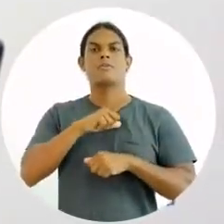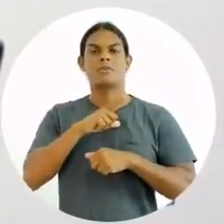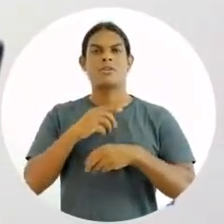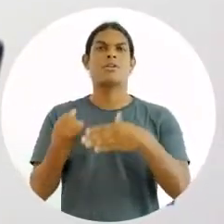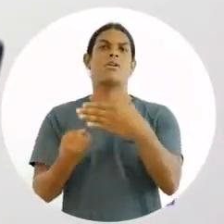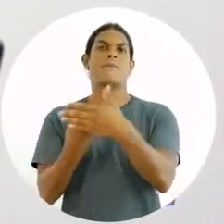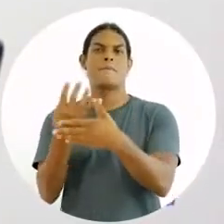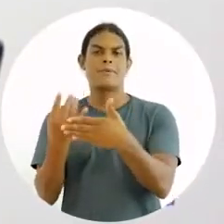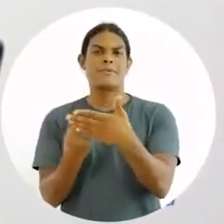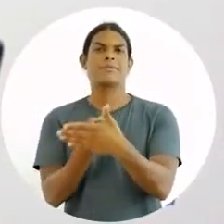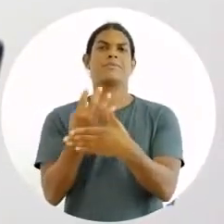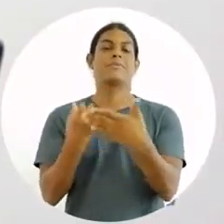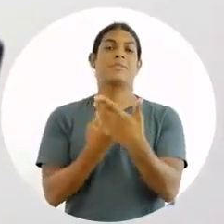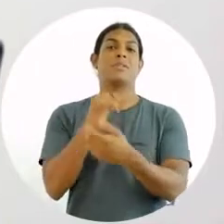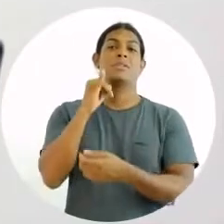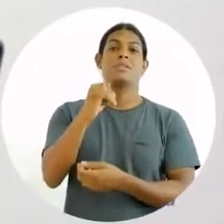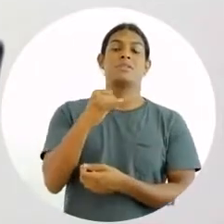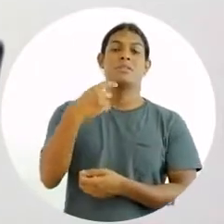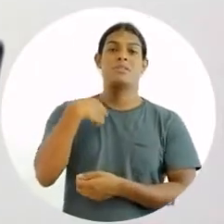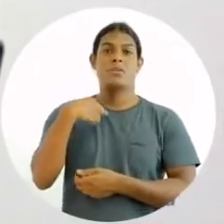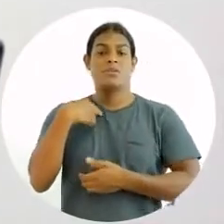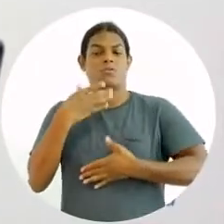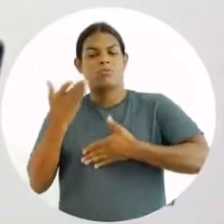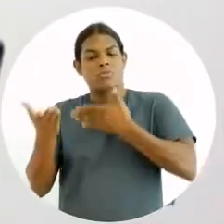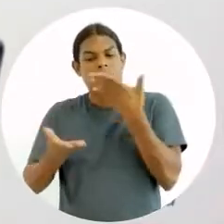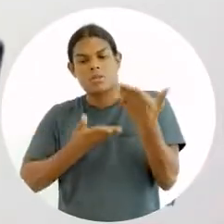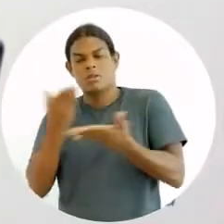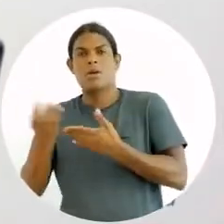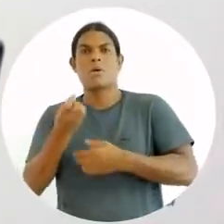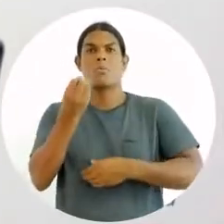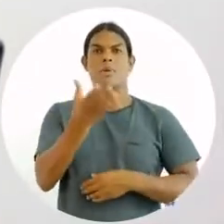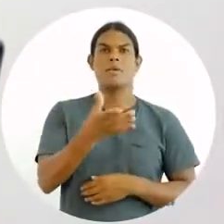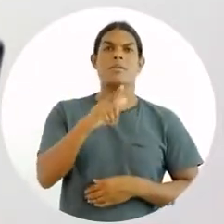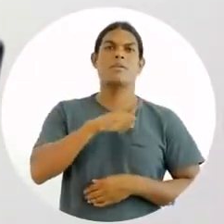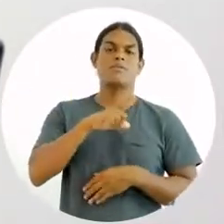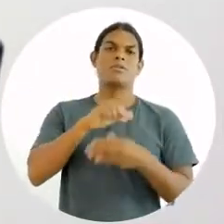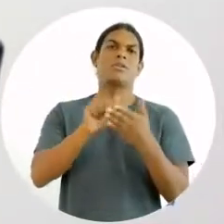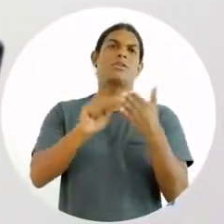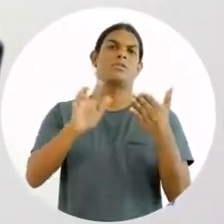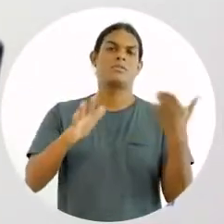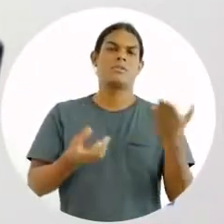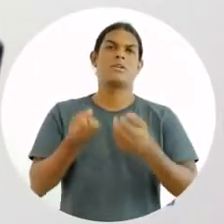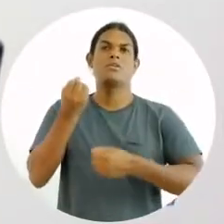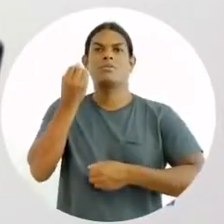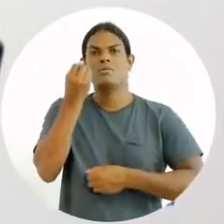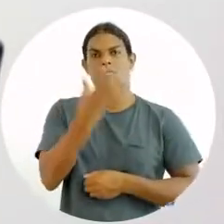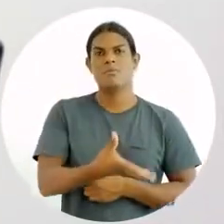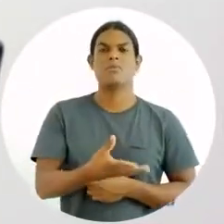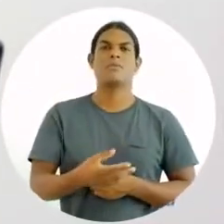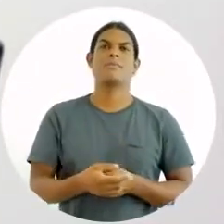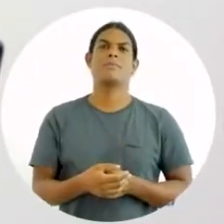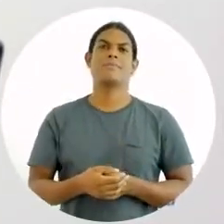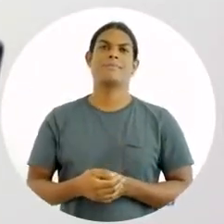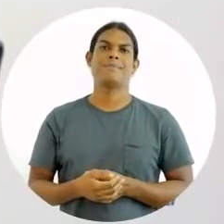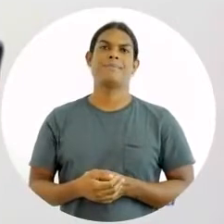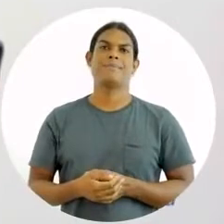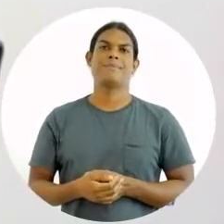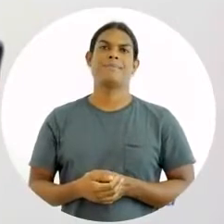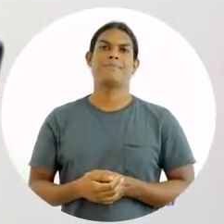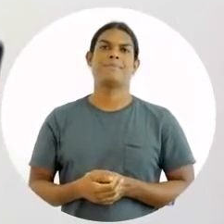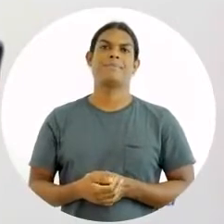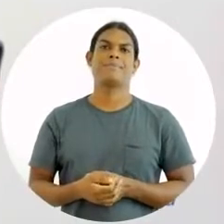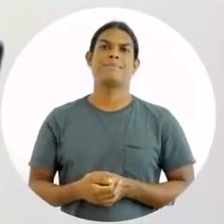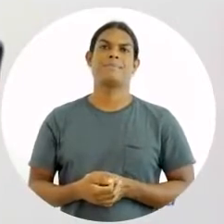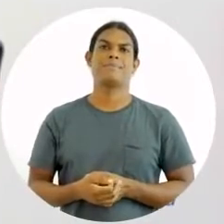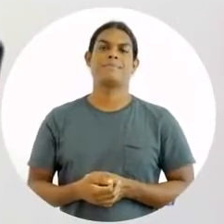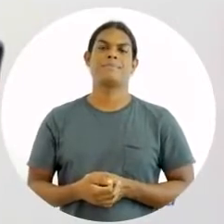melhor forma, eu vou encontrar a melhor produtividade. E aí, ele utiliza dois adjetivos que são interessantes